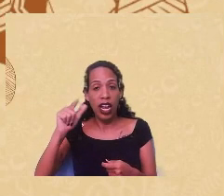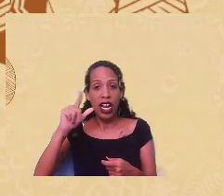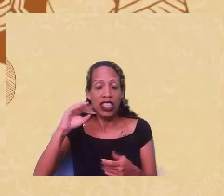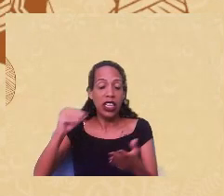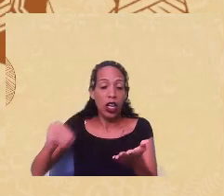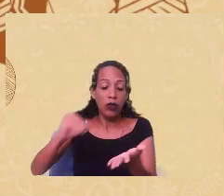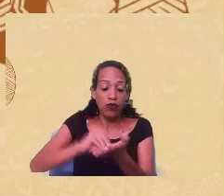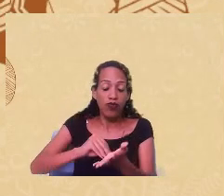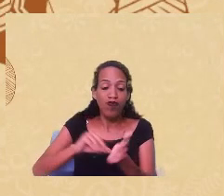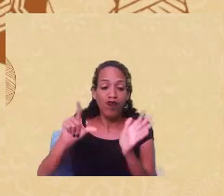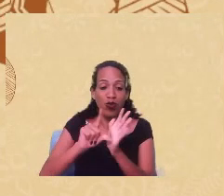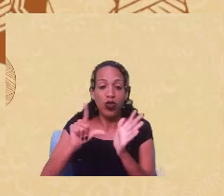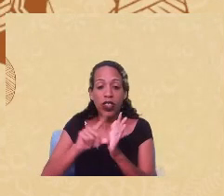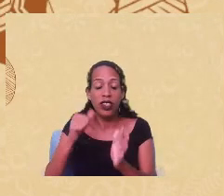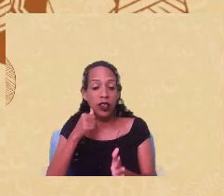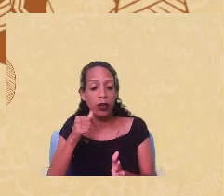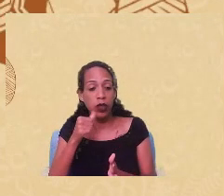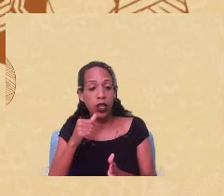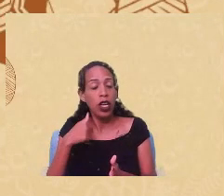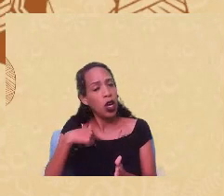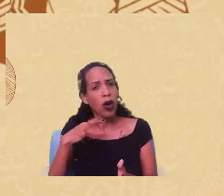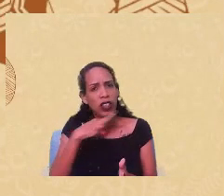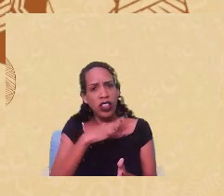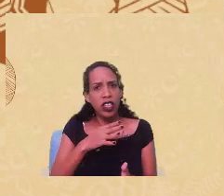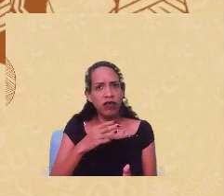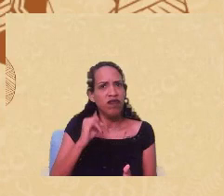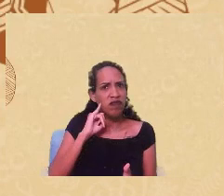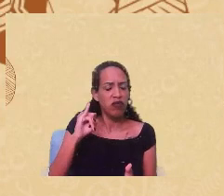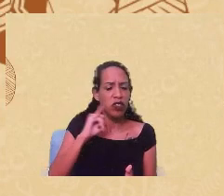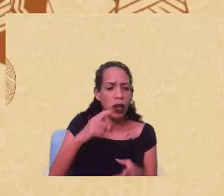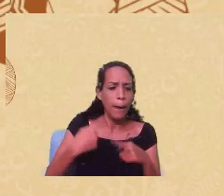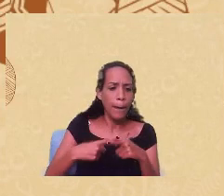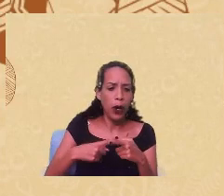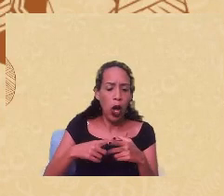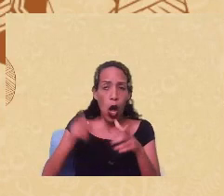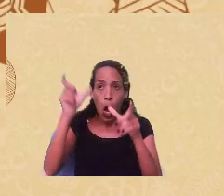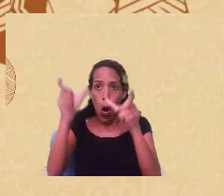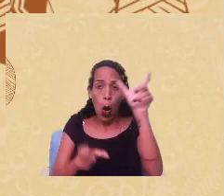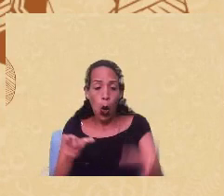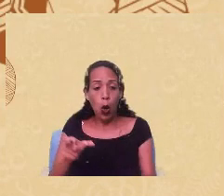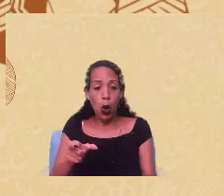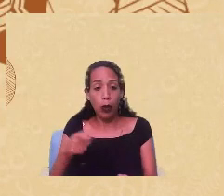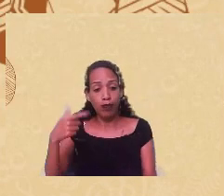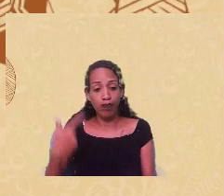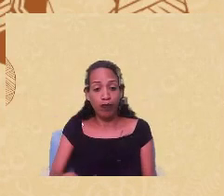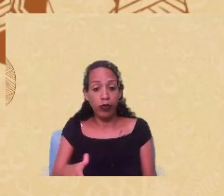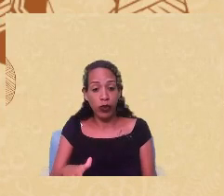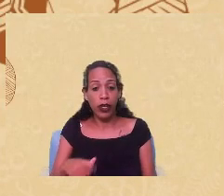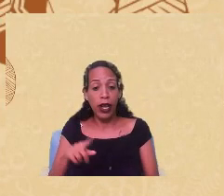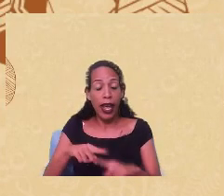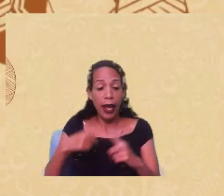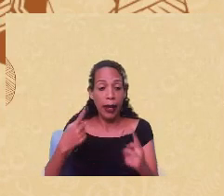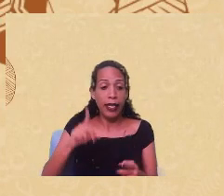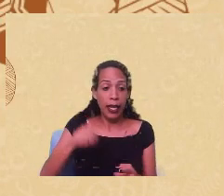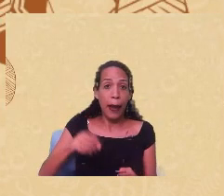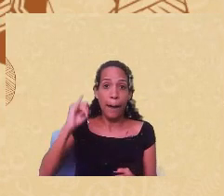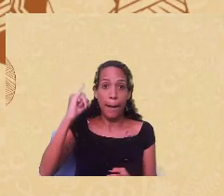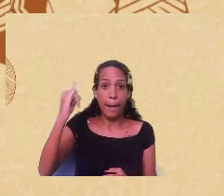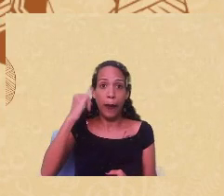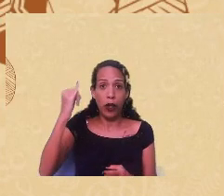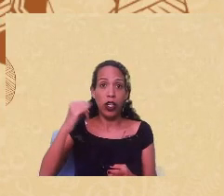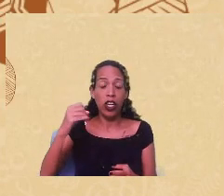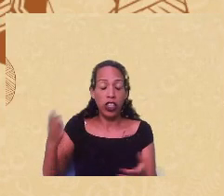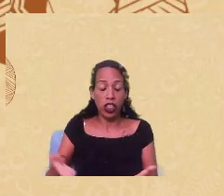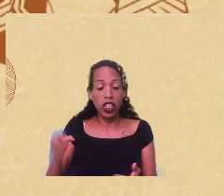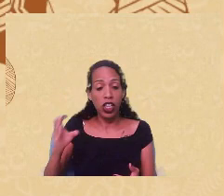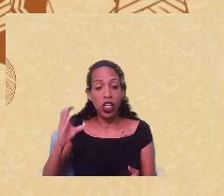E eu achei interessante isso, porque eu acho que não tem como ter corpo sem instituição. Por isso que é importante para a gente estar aqui no CFP, nos conselhos,